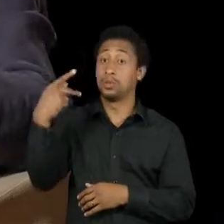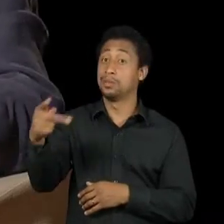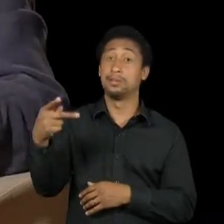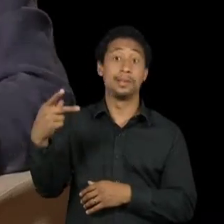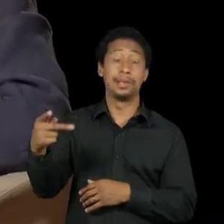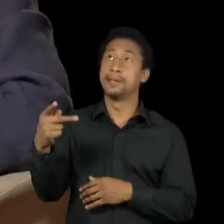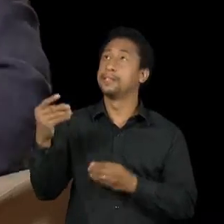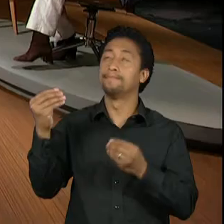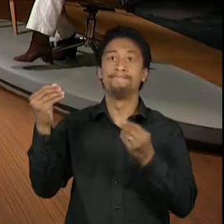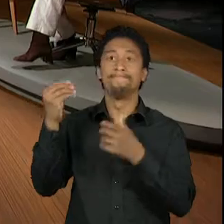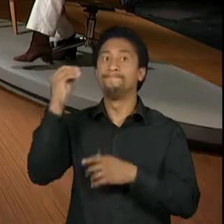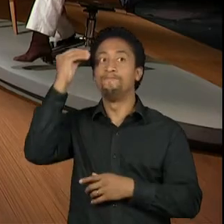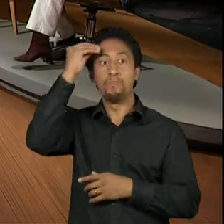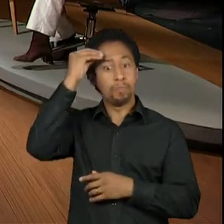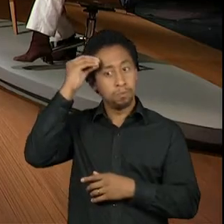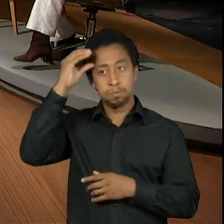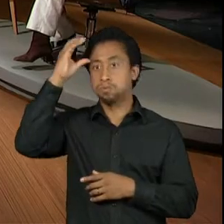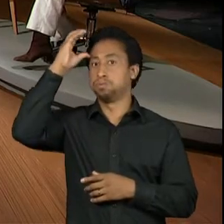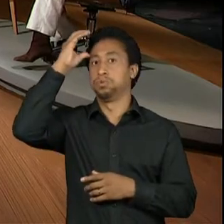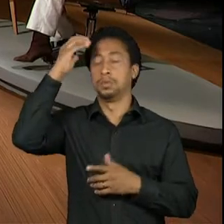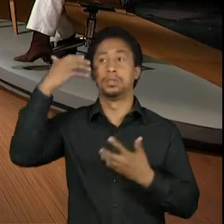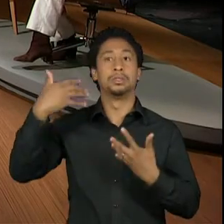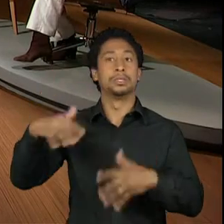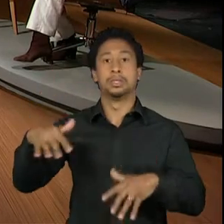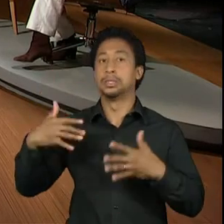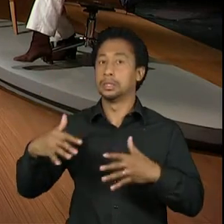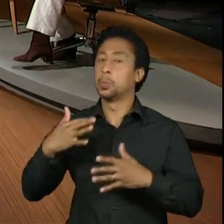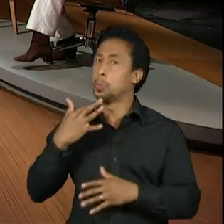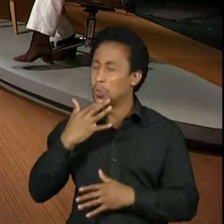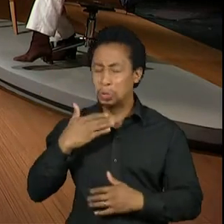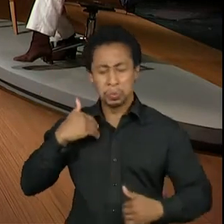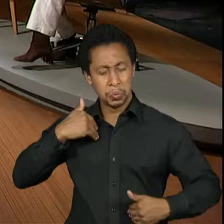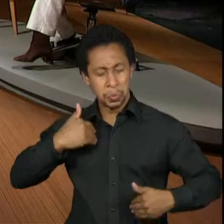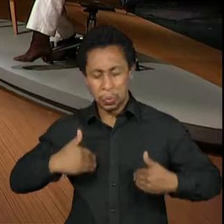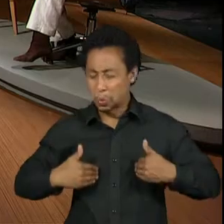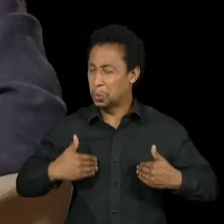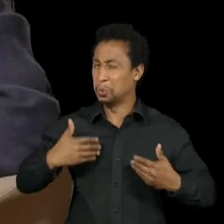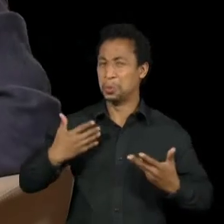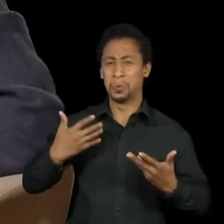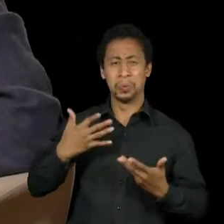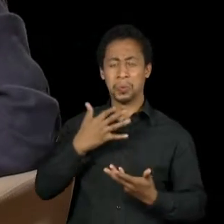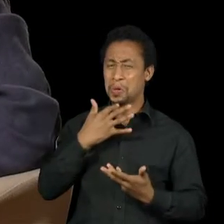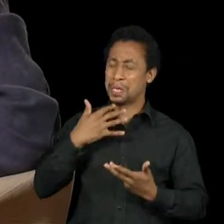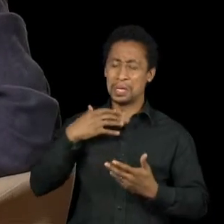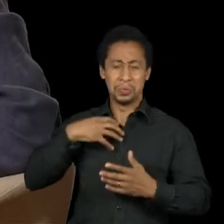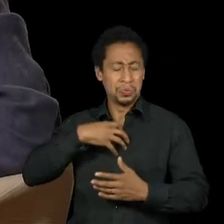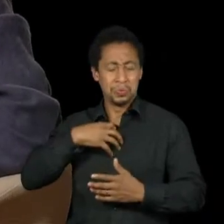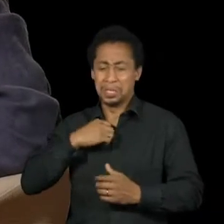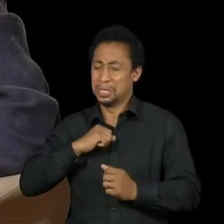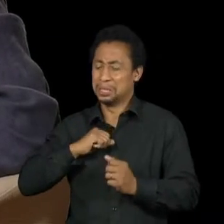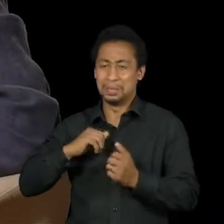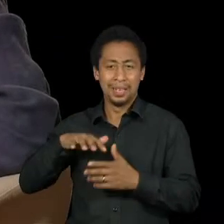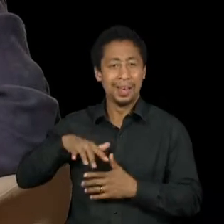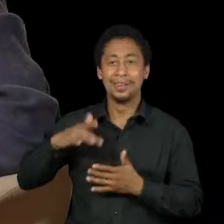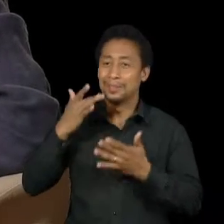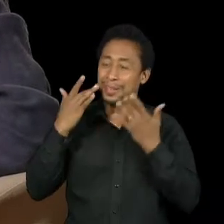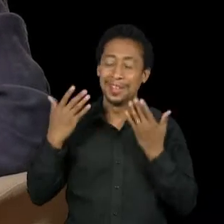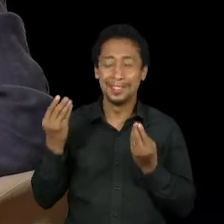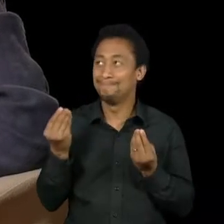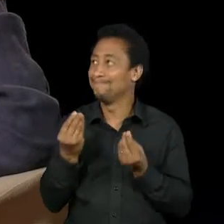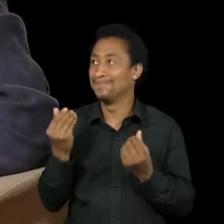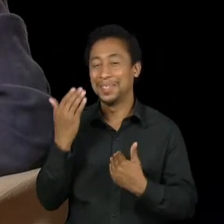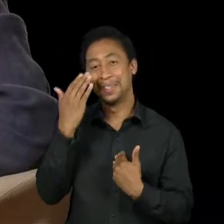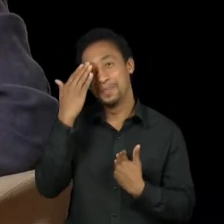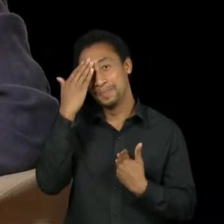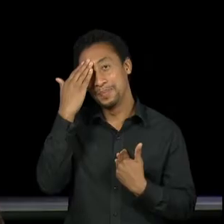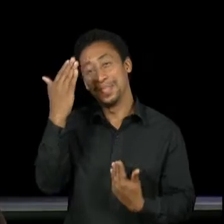ampla. Cultura corporal, cultura intelectual, cultura, enfim, visceral. Muito obrigada. Muito